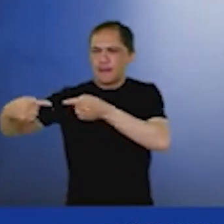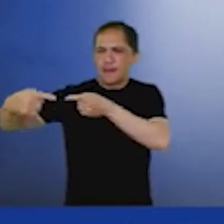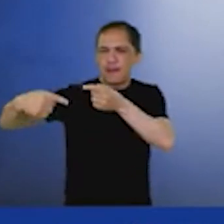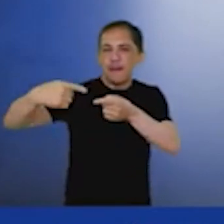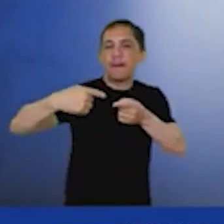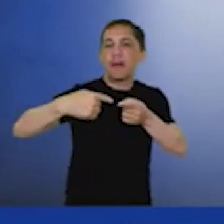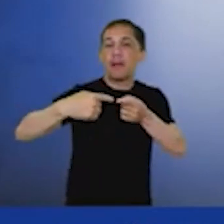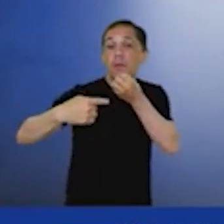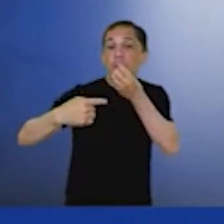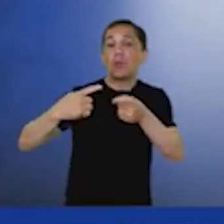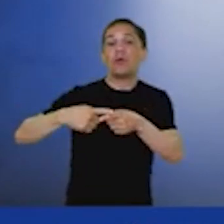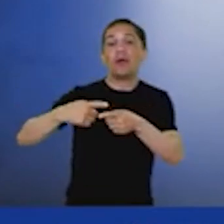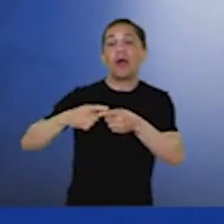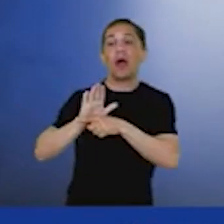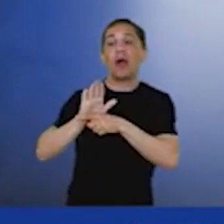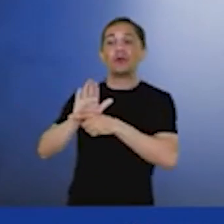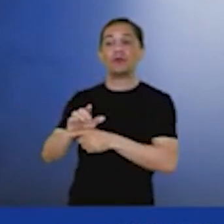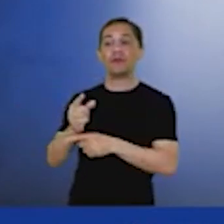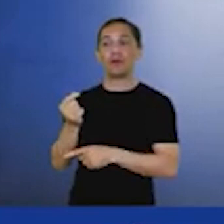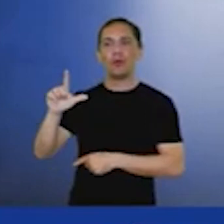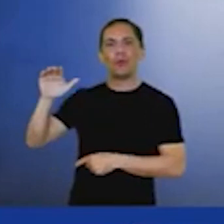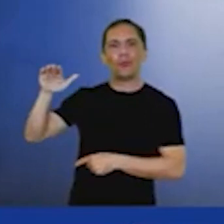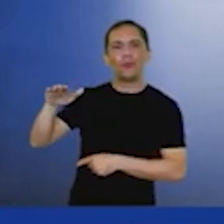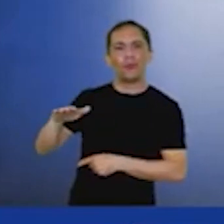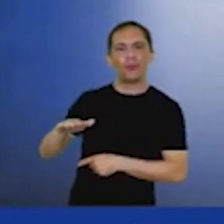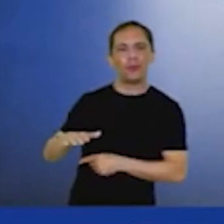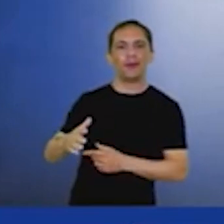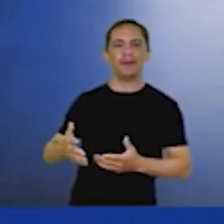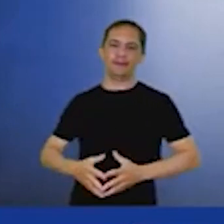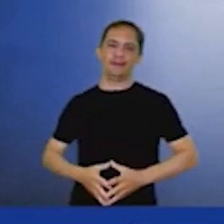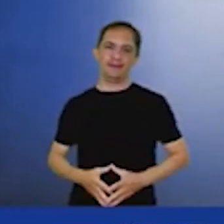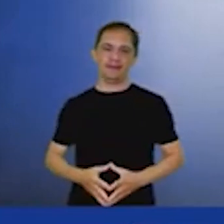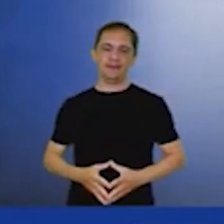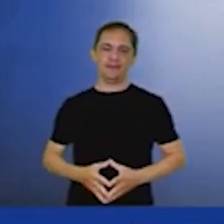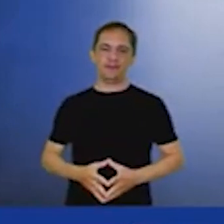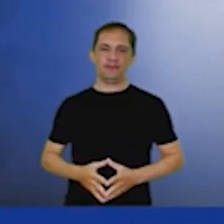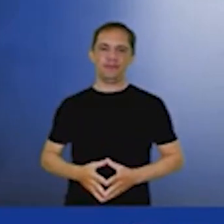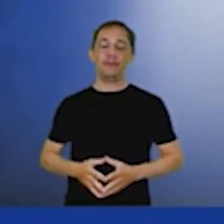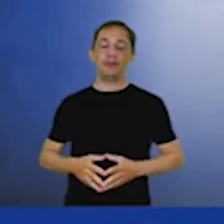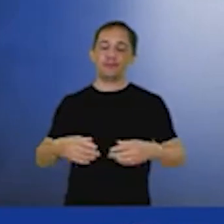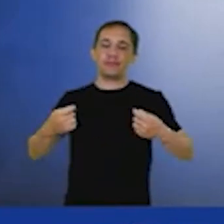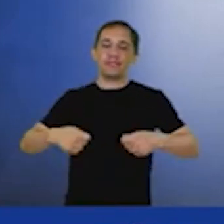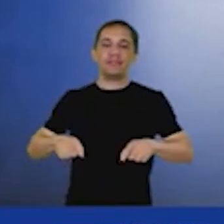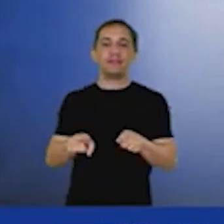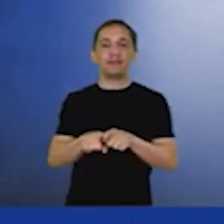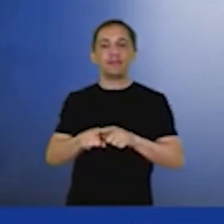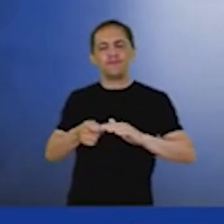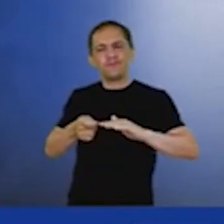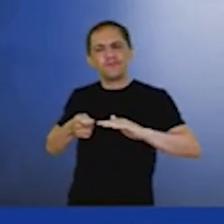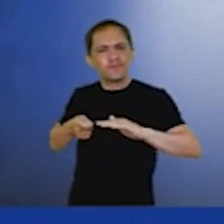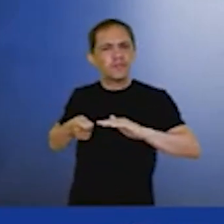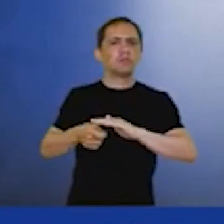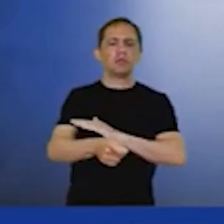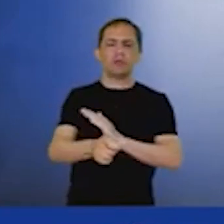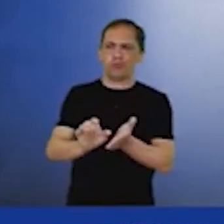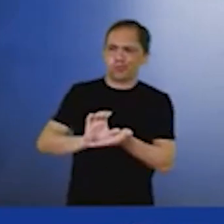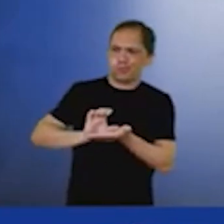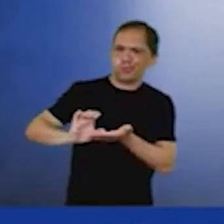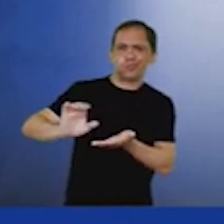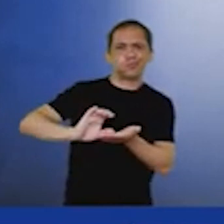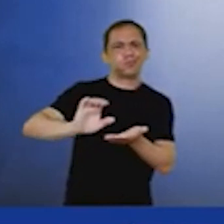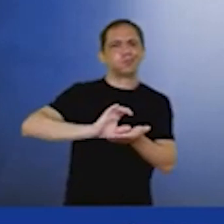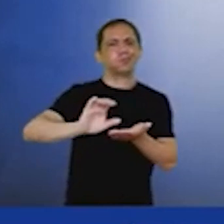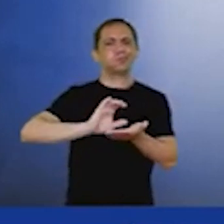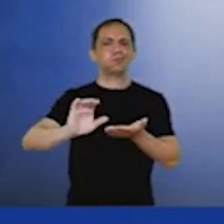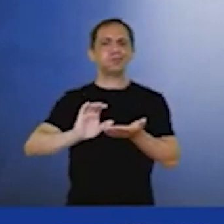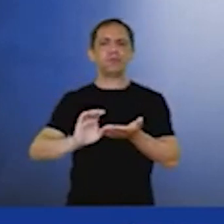energia acessível, mais competição. E a questão dos investimentos para ter a segurança energética. O mundo consome 100 milhões de barris